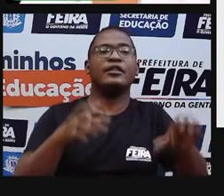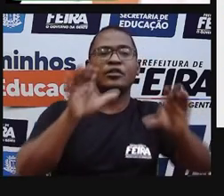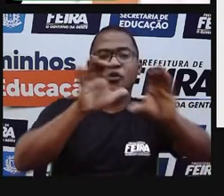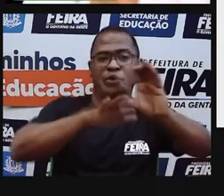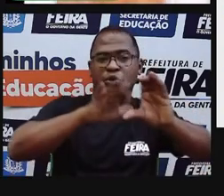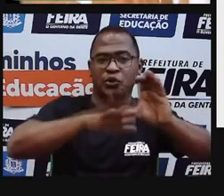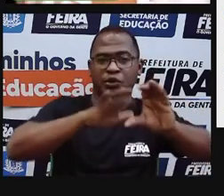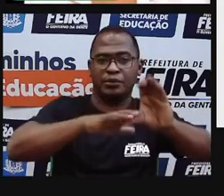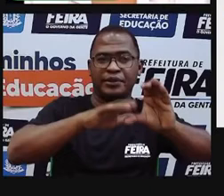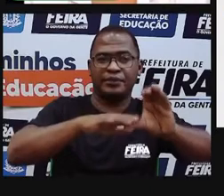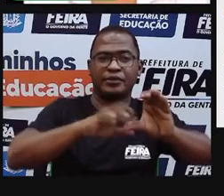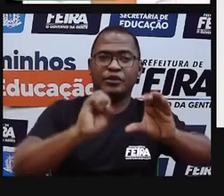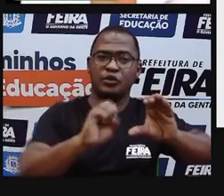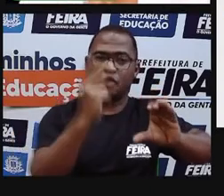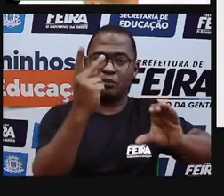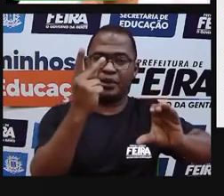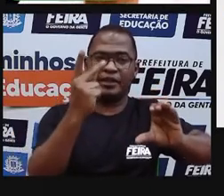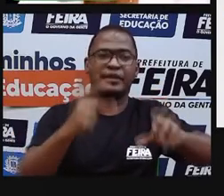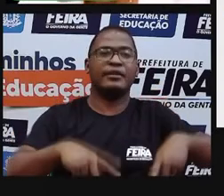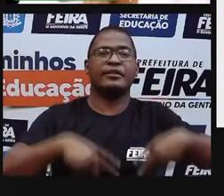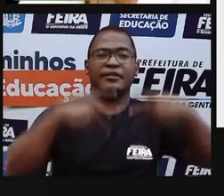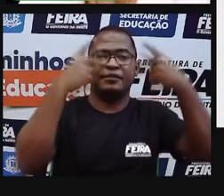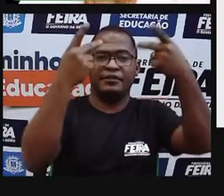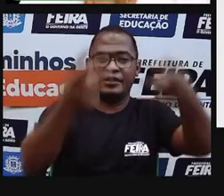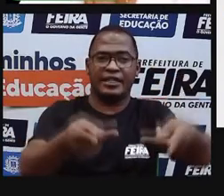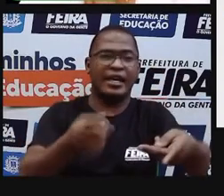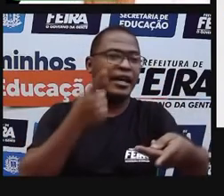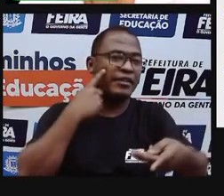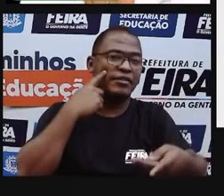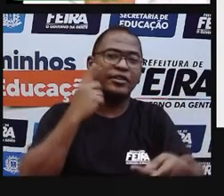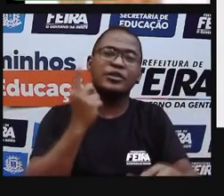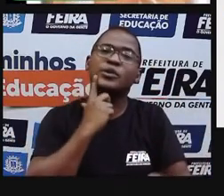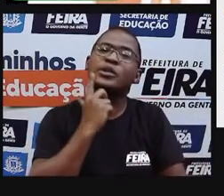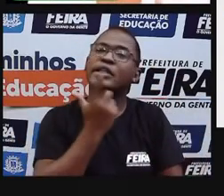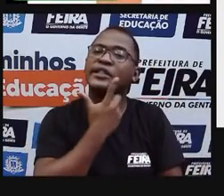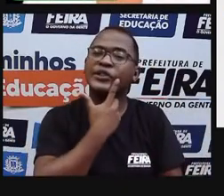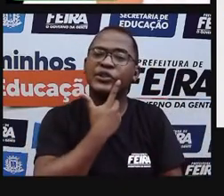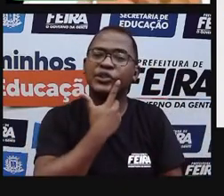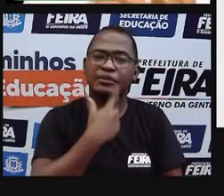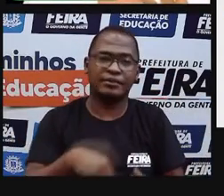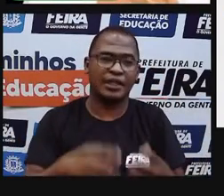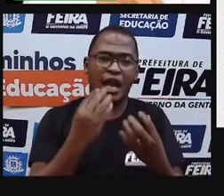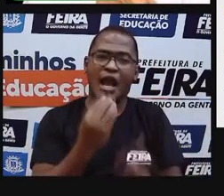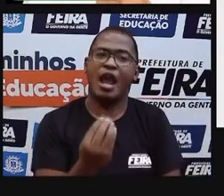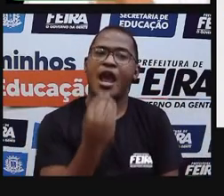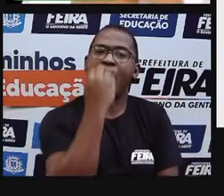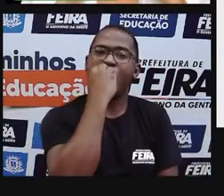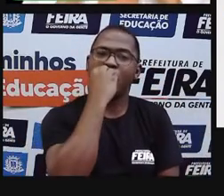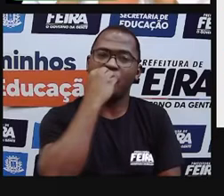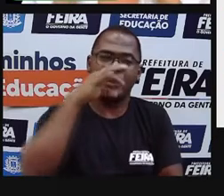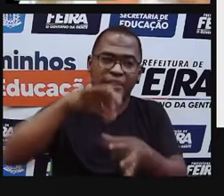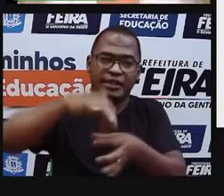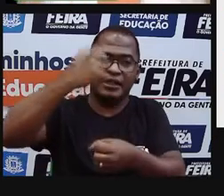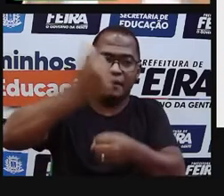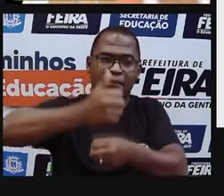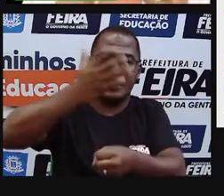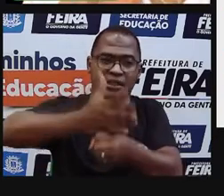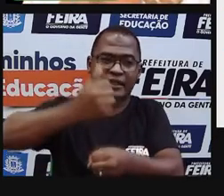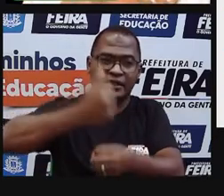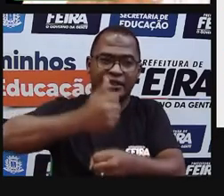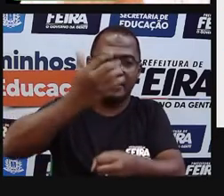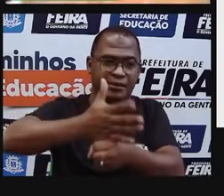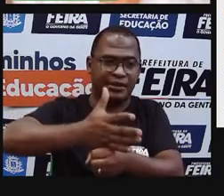lanchar esse tipo de lanche. e tem assim. Hambúrguer, batata frita. Gente, as coisas estão